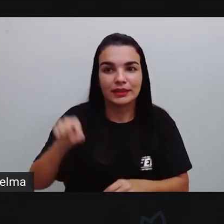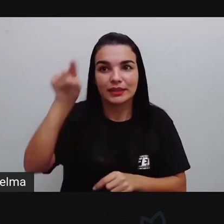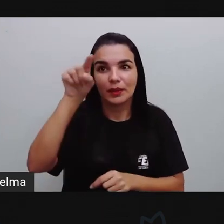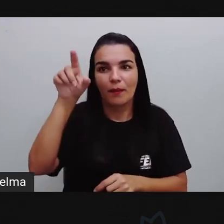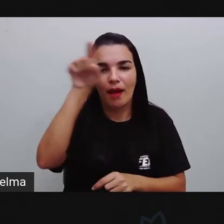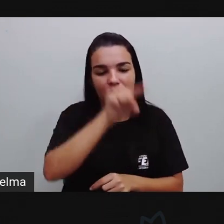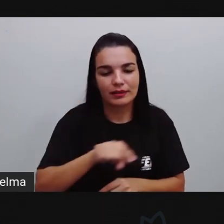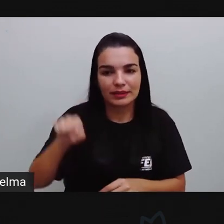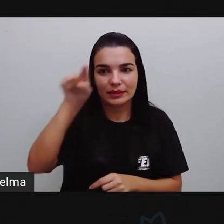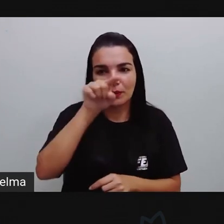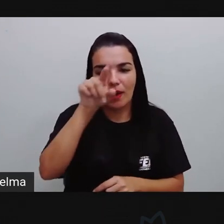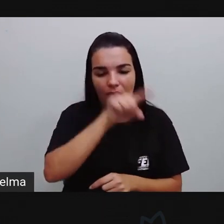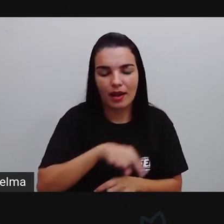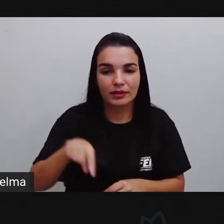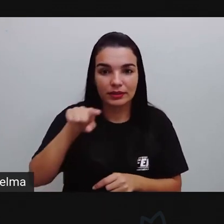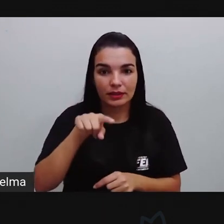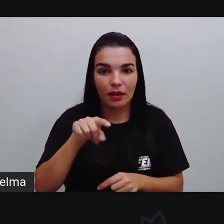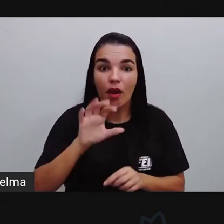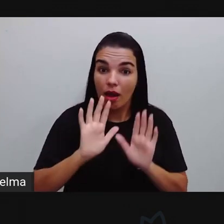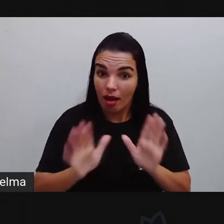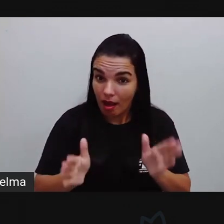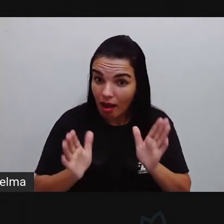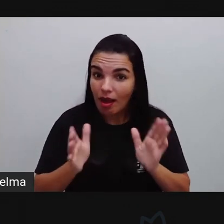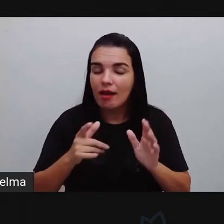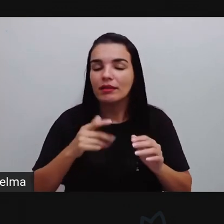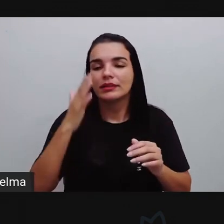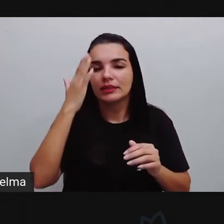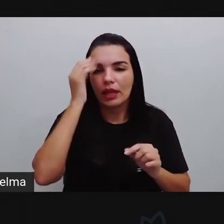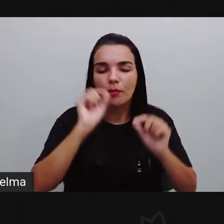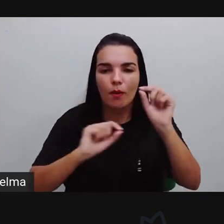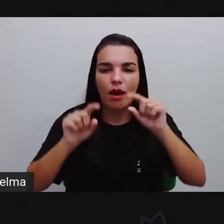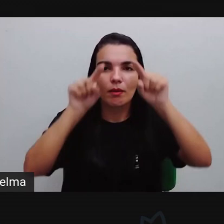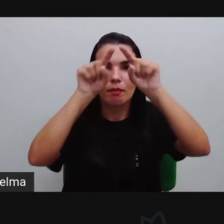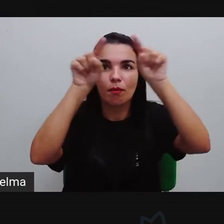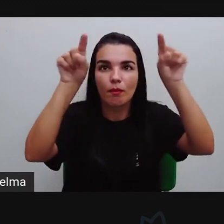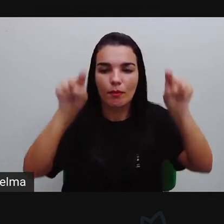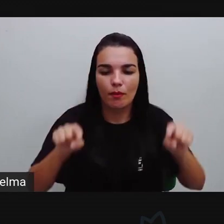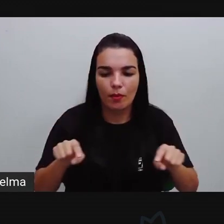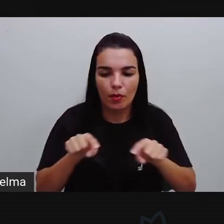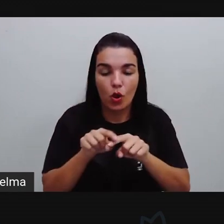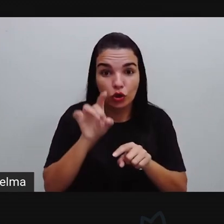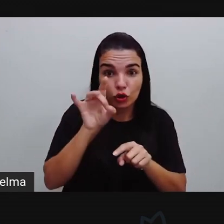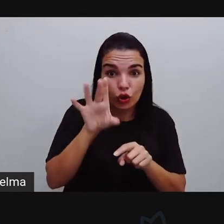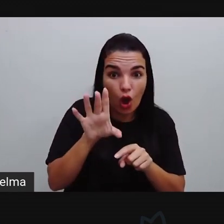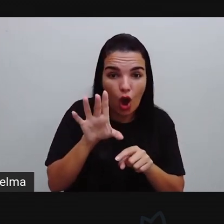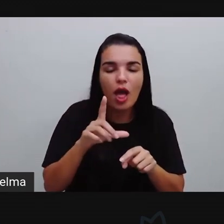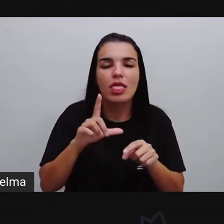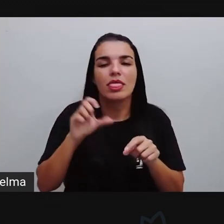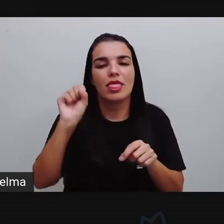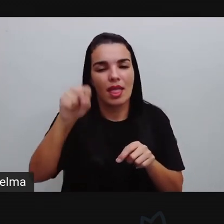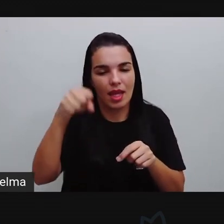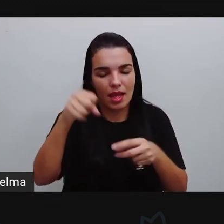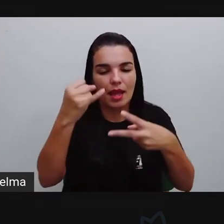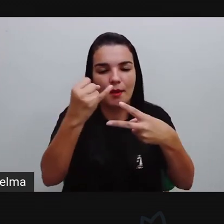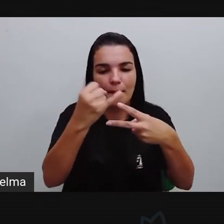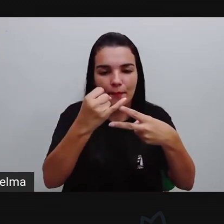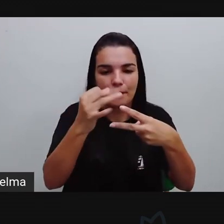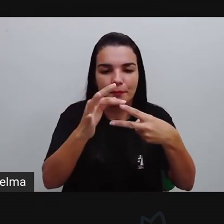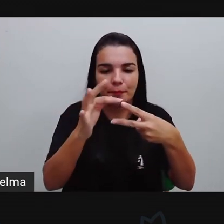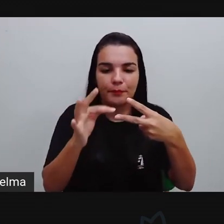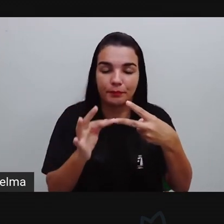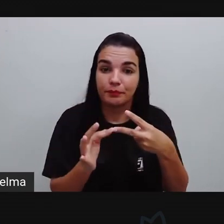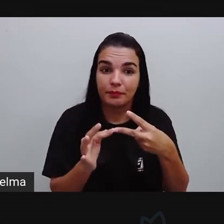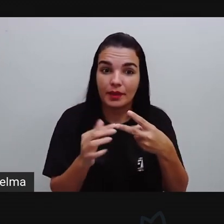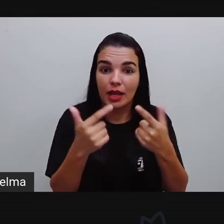Essa forma retangular, a gente pode considerar o quê? Um polígono, porque é formado por segmentos de retas, esses segmentos